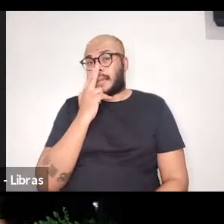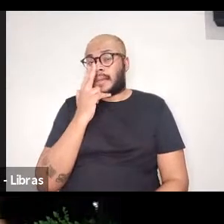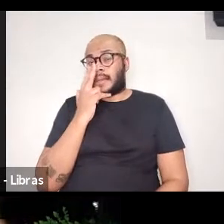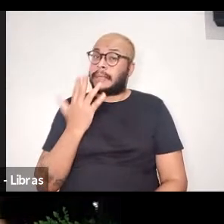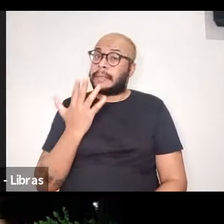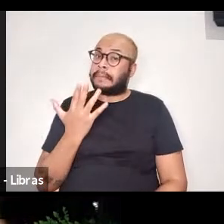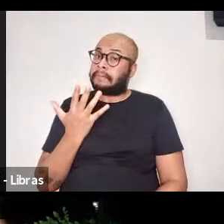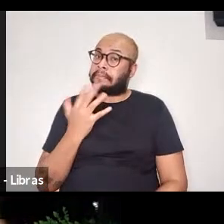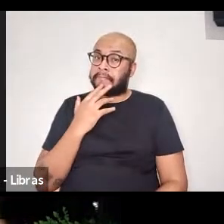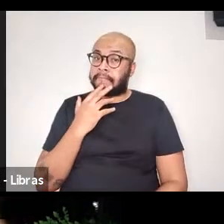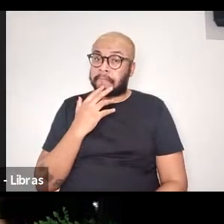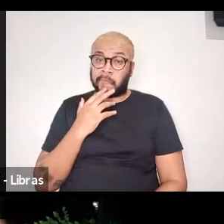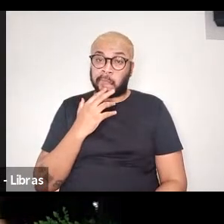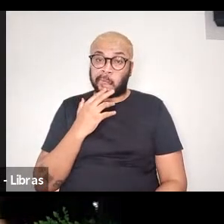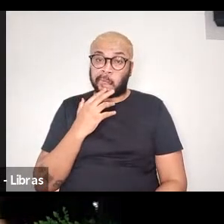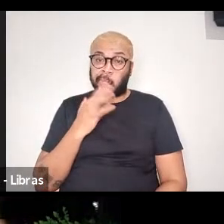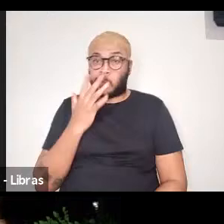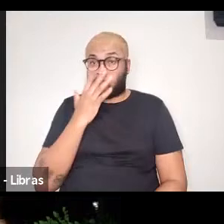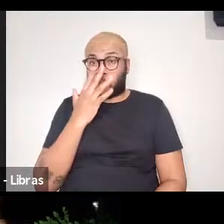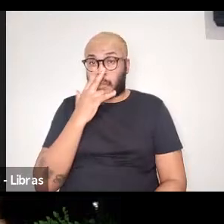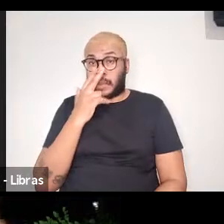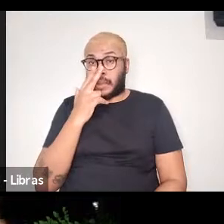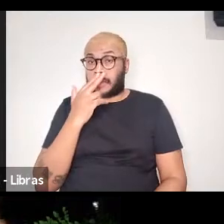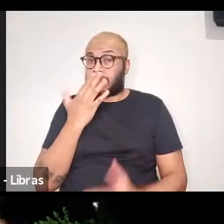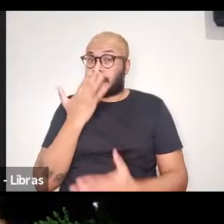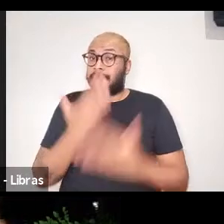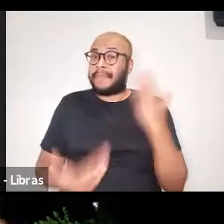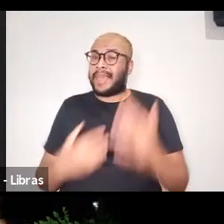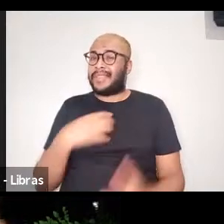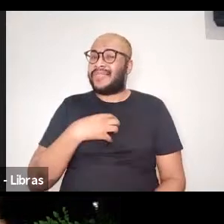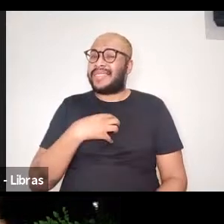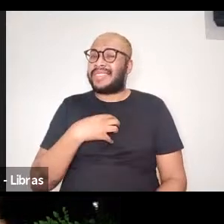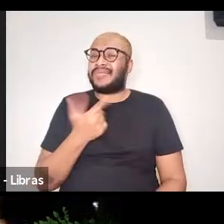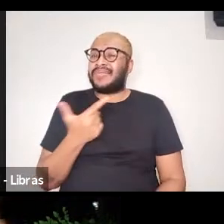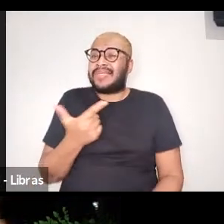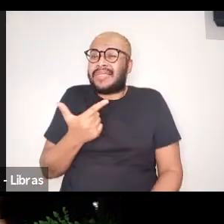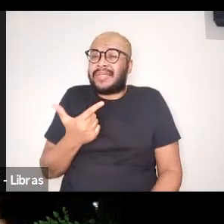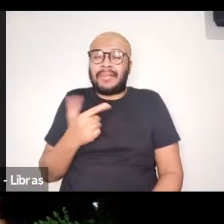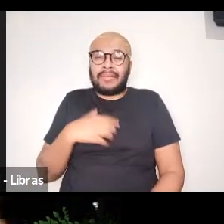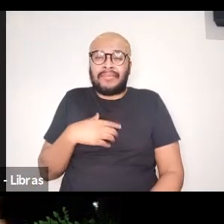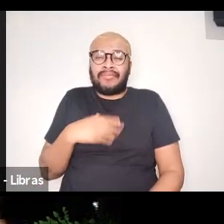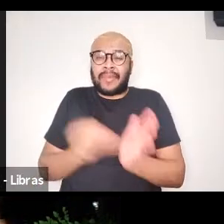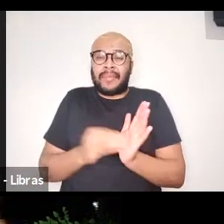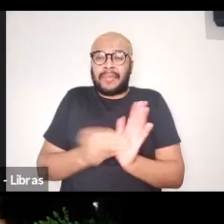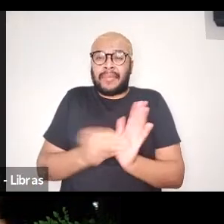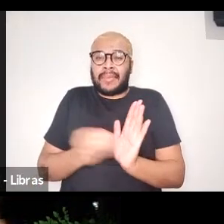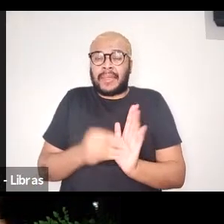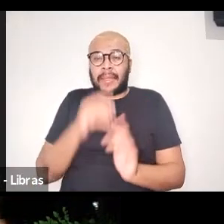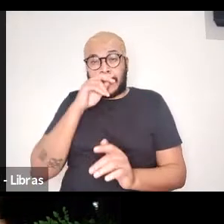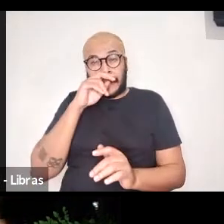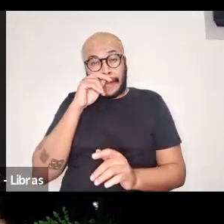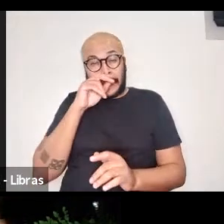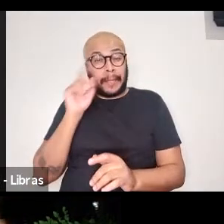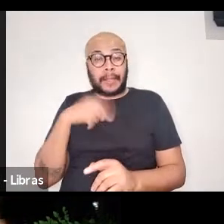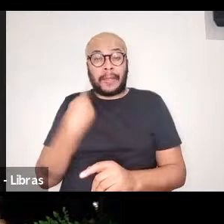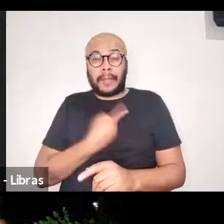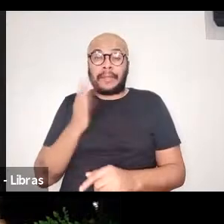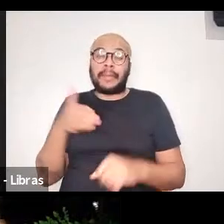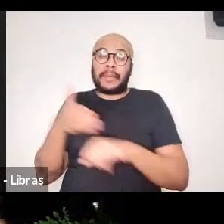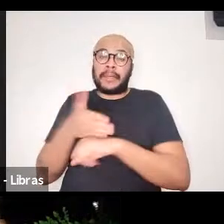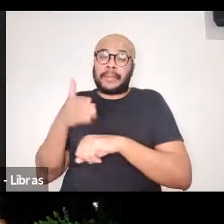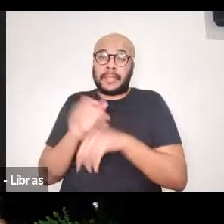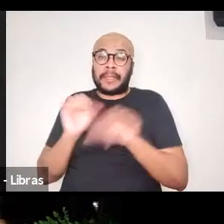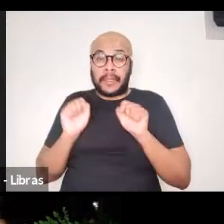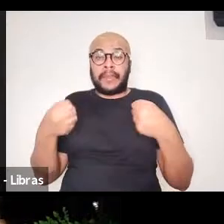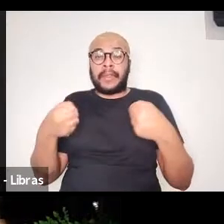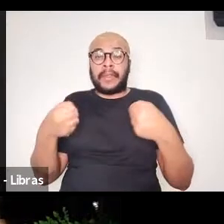cumprir a função da resenha. Todos nós já devemos ter participado de alguma banca de defesa